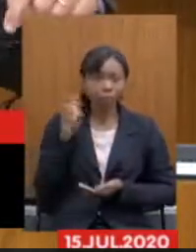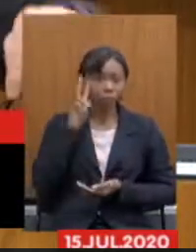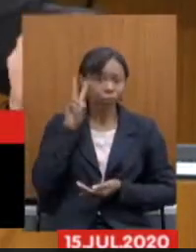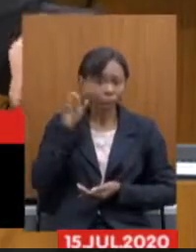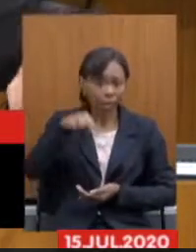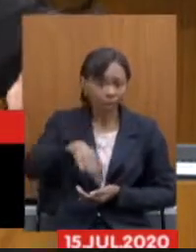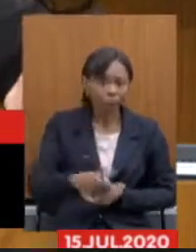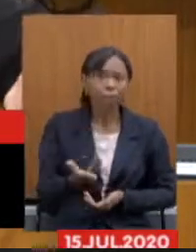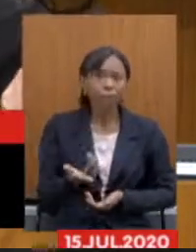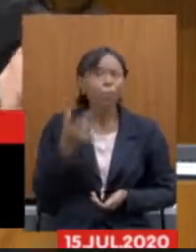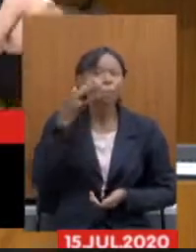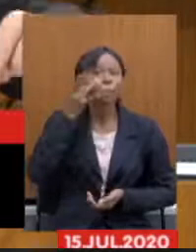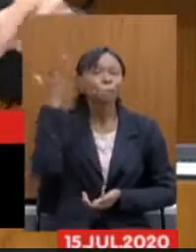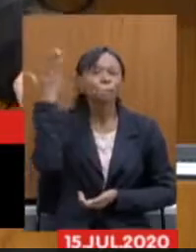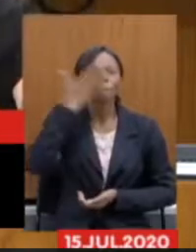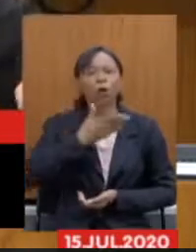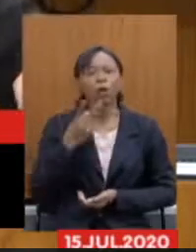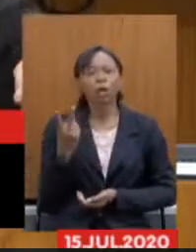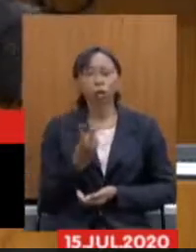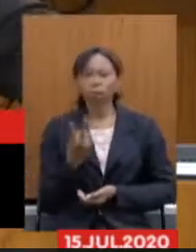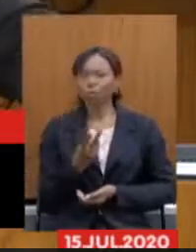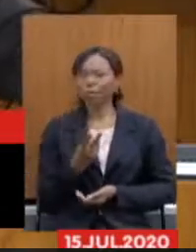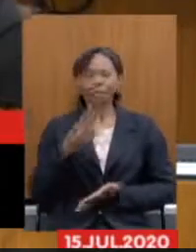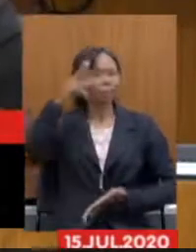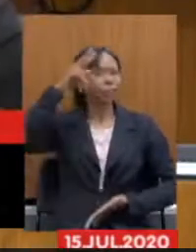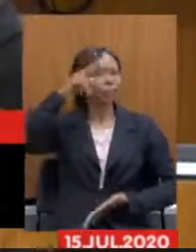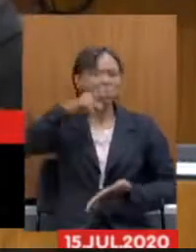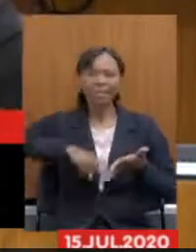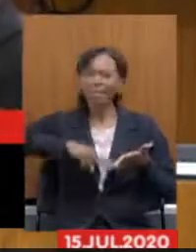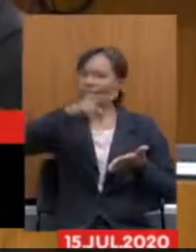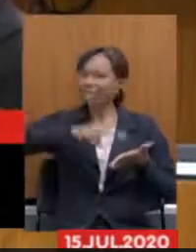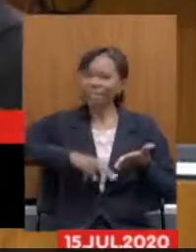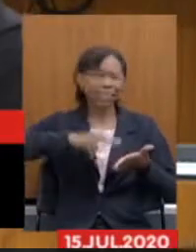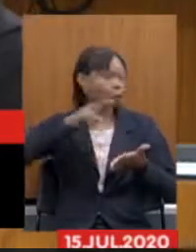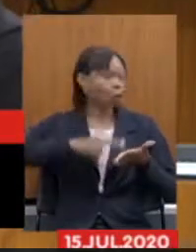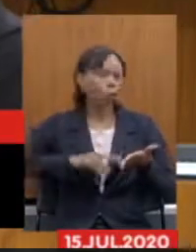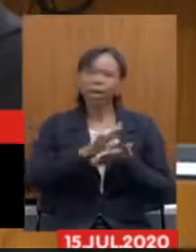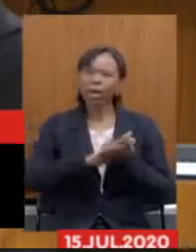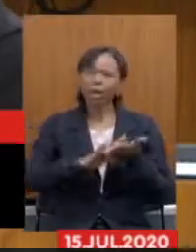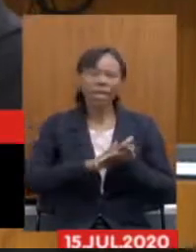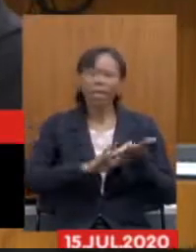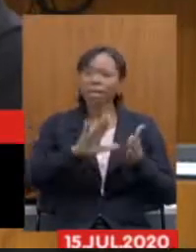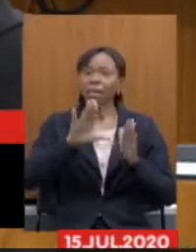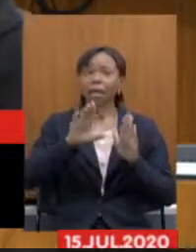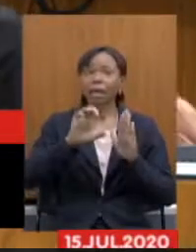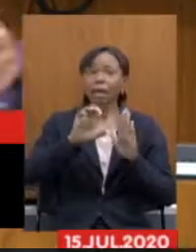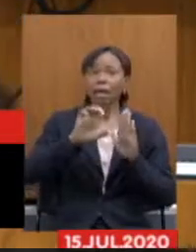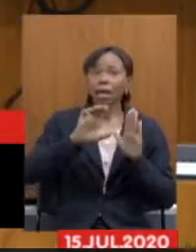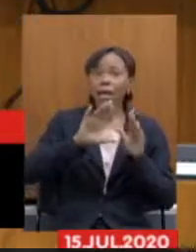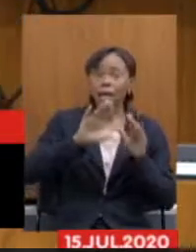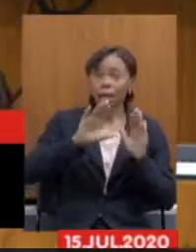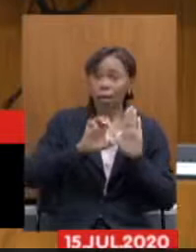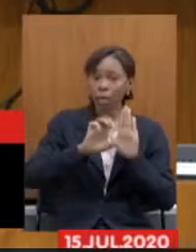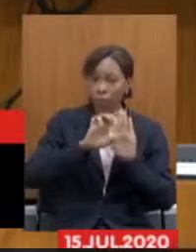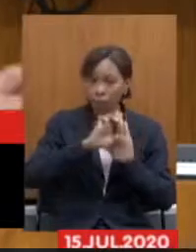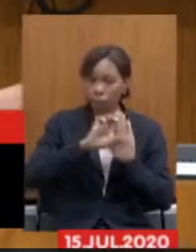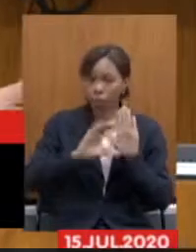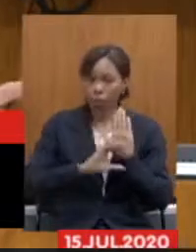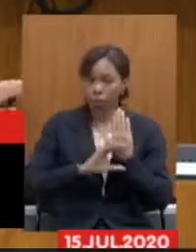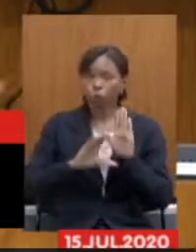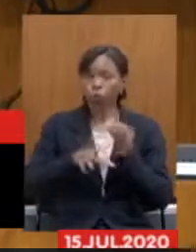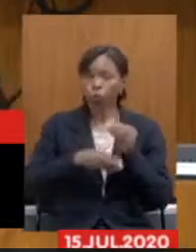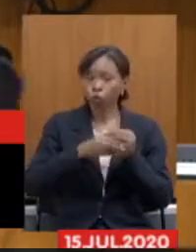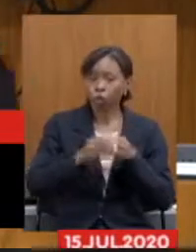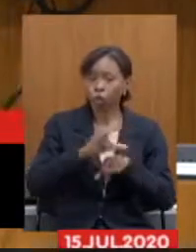evidenciado que eles não leram nem a emenda constitucional 103 e nem o PLC e nem a PEC.